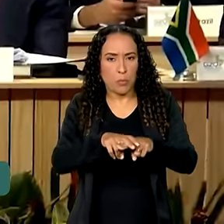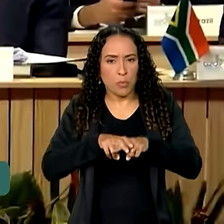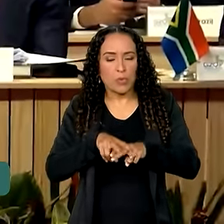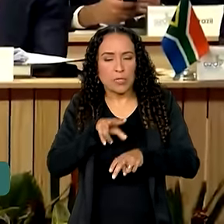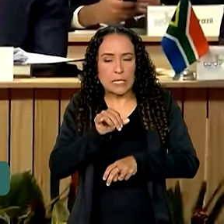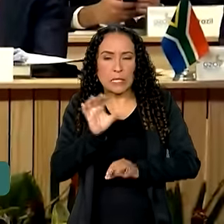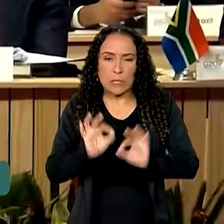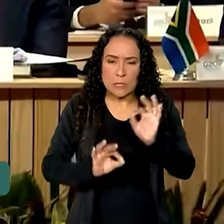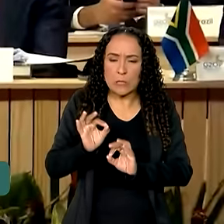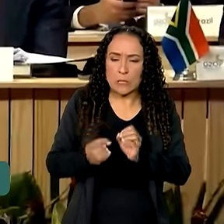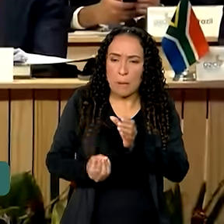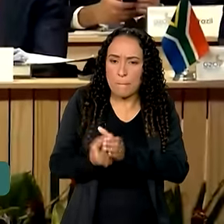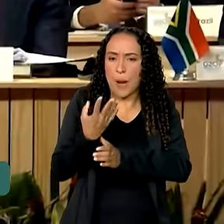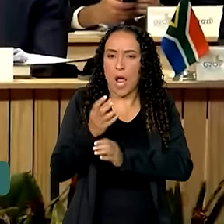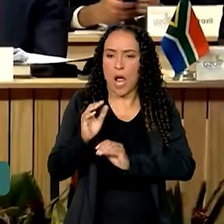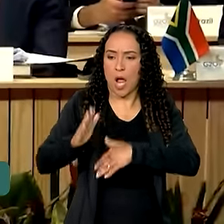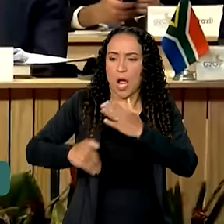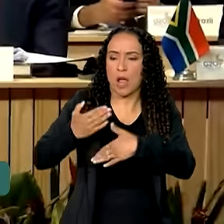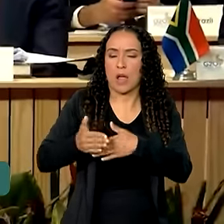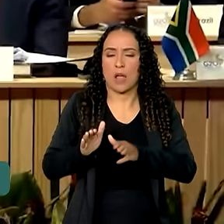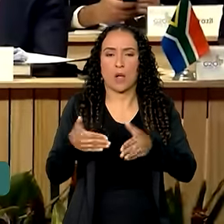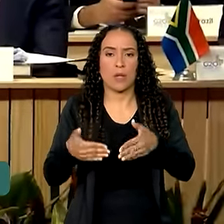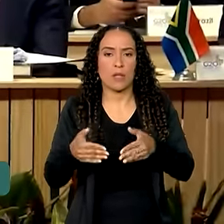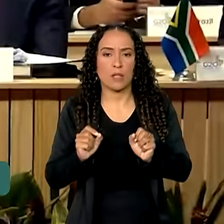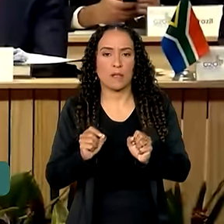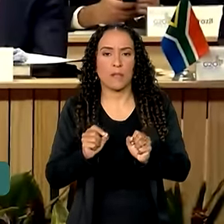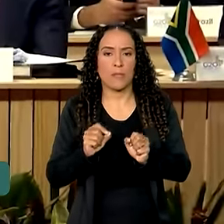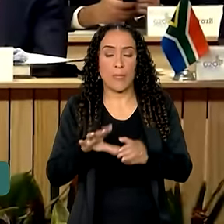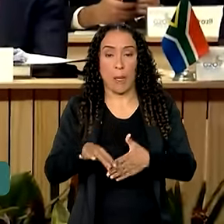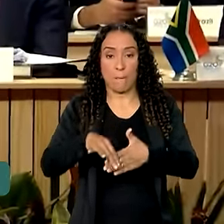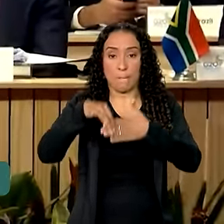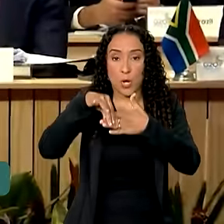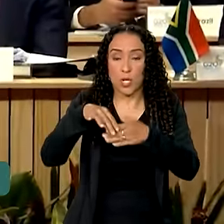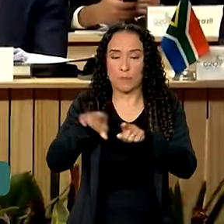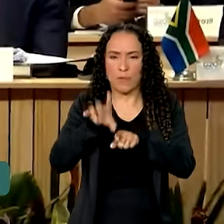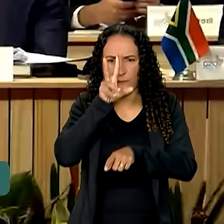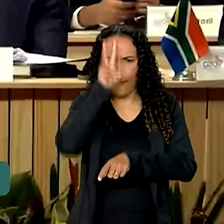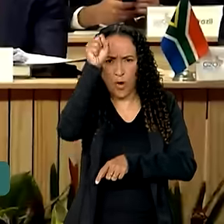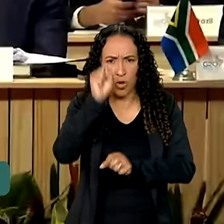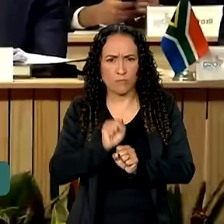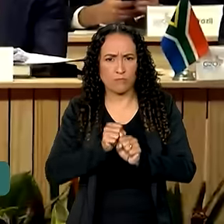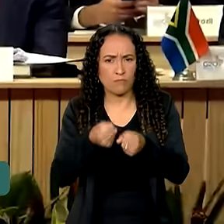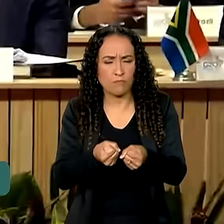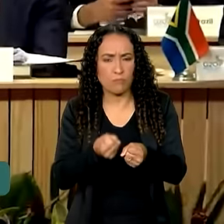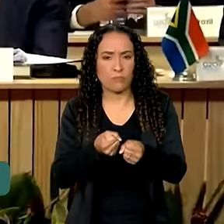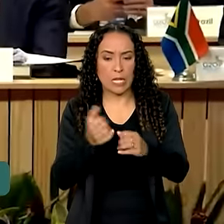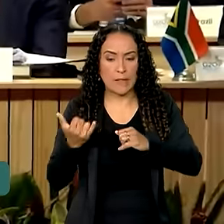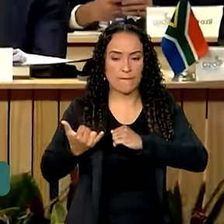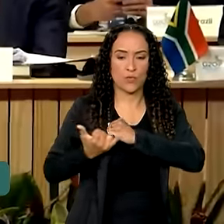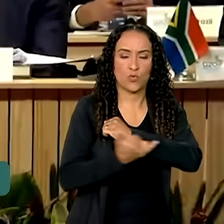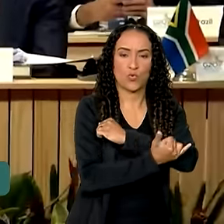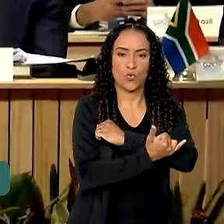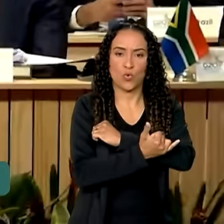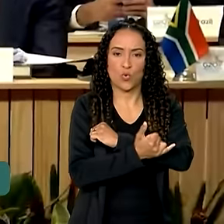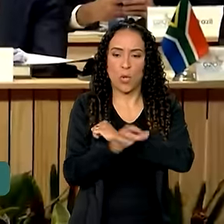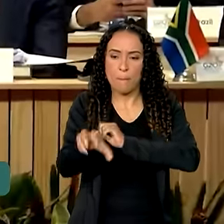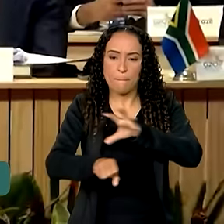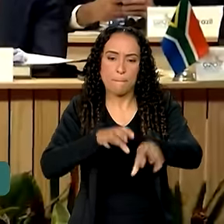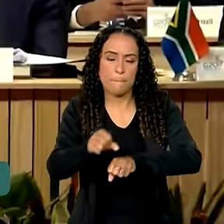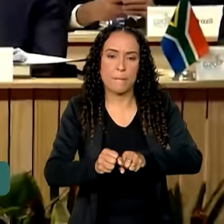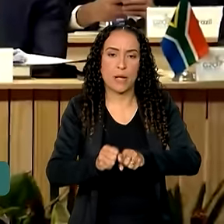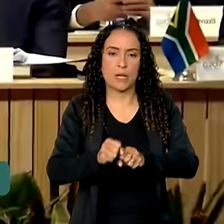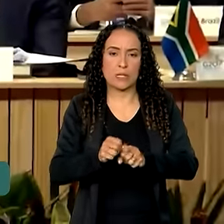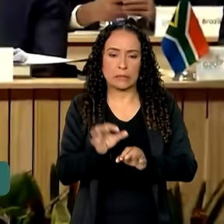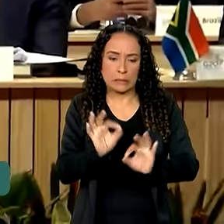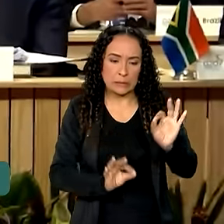desenvolvidos trabalhos no sentido de priorizar e fortalecer a infraestrutura de coleta e tratamento de